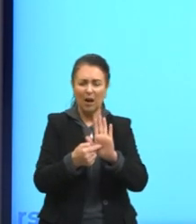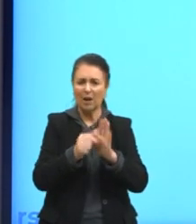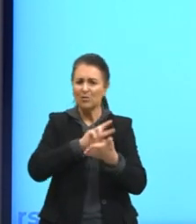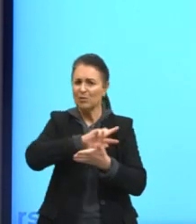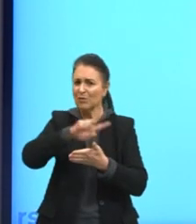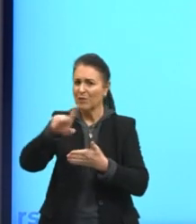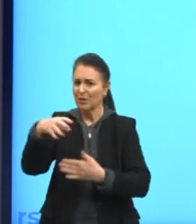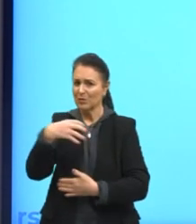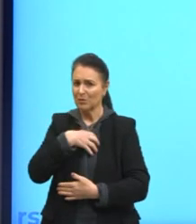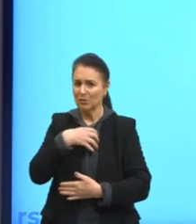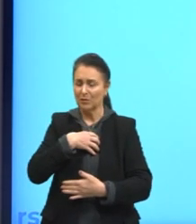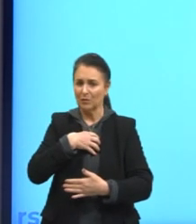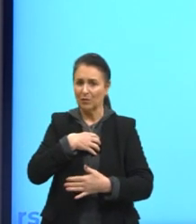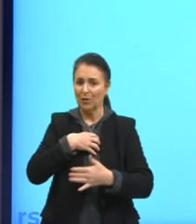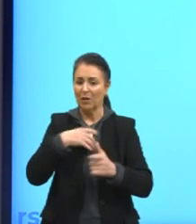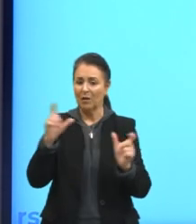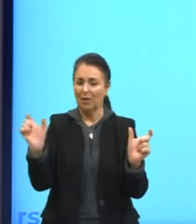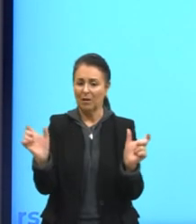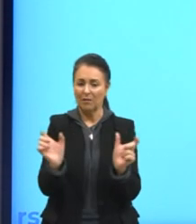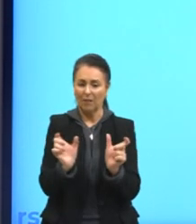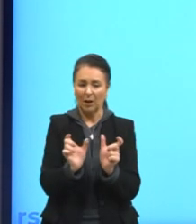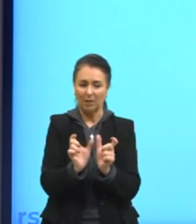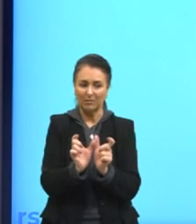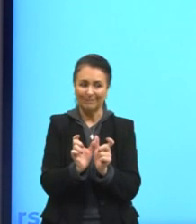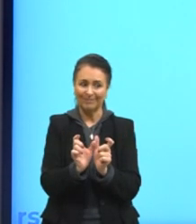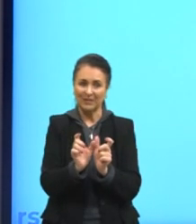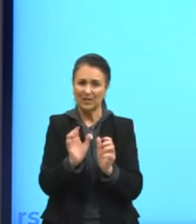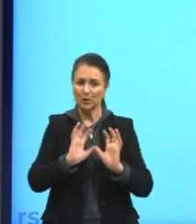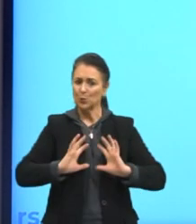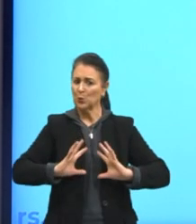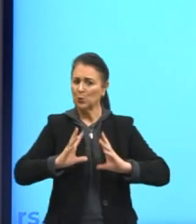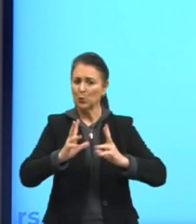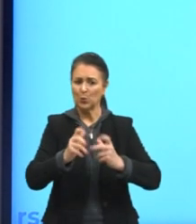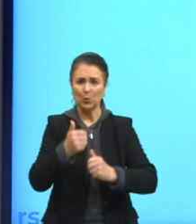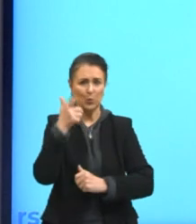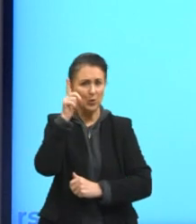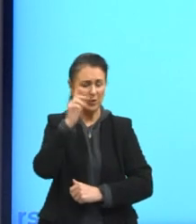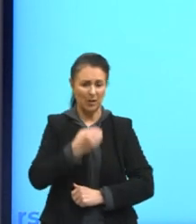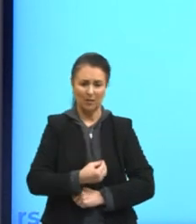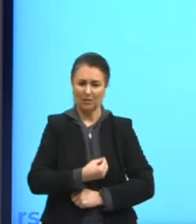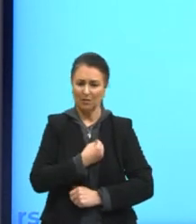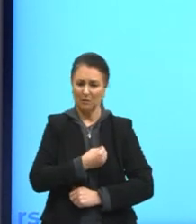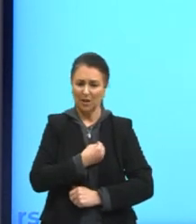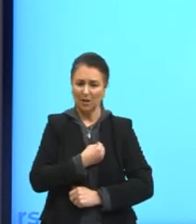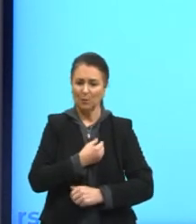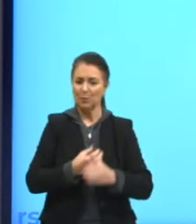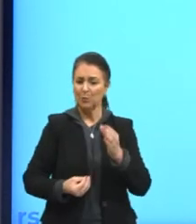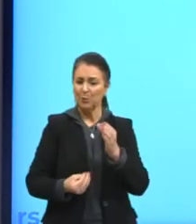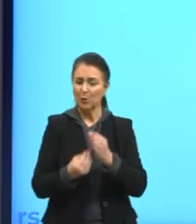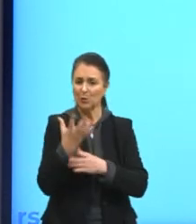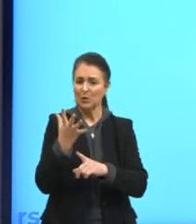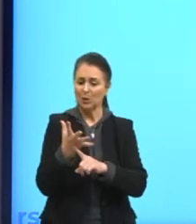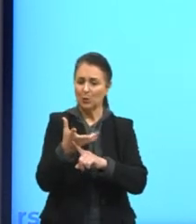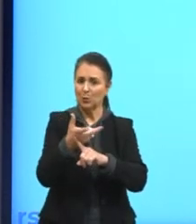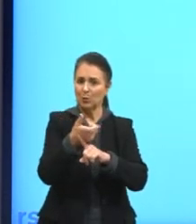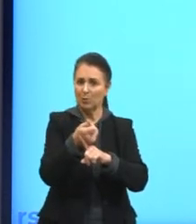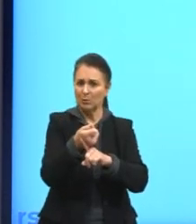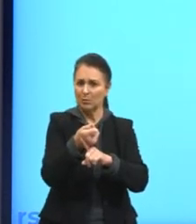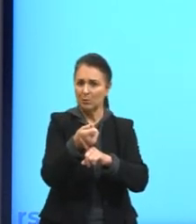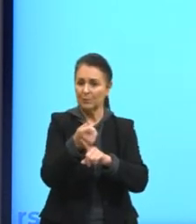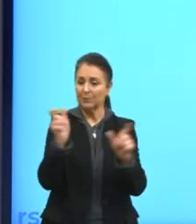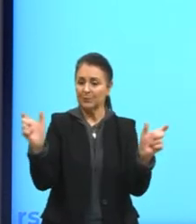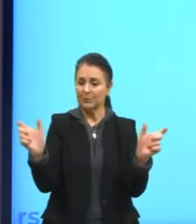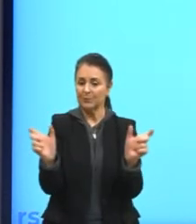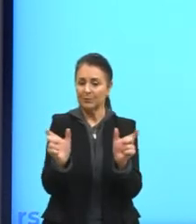a frase. Nem todos conseguem viver da arte. Então, ali no caso,